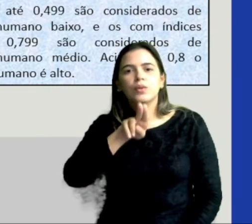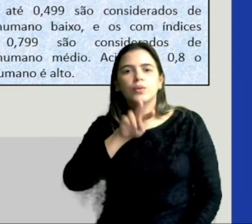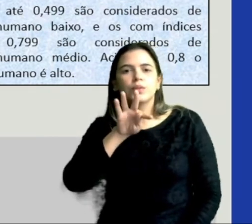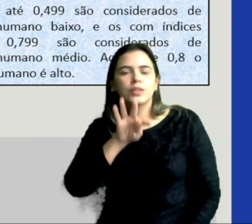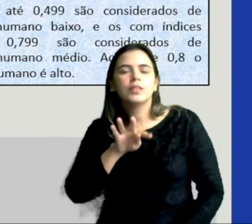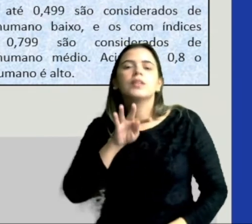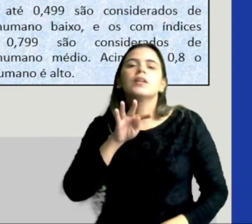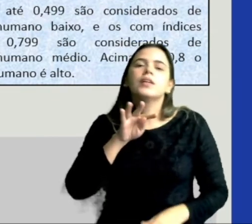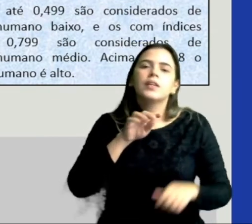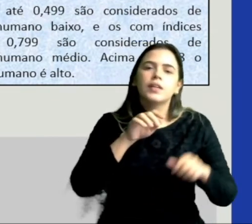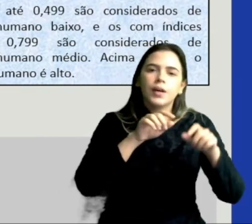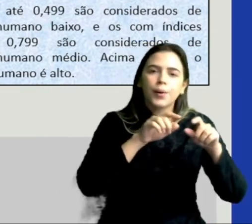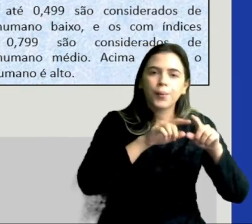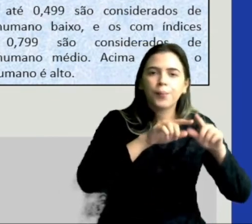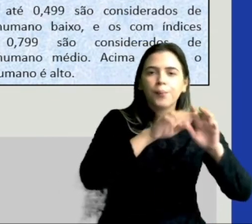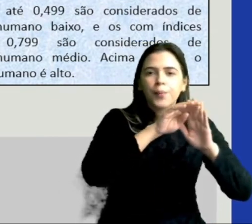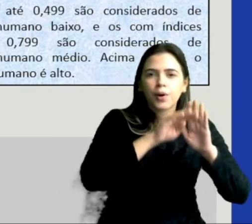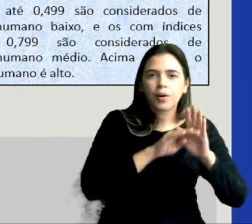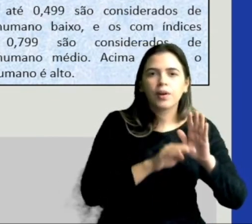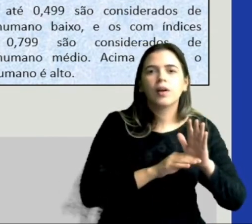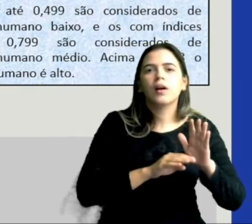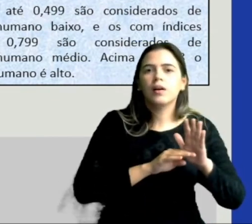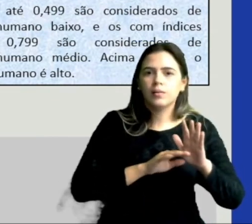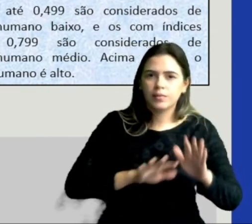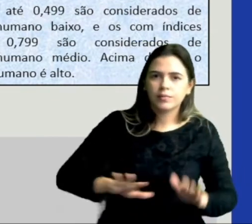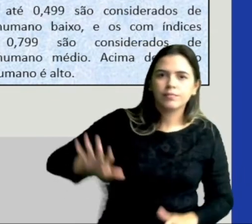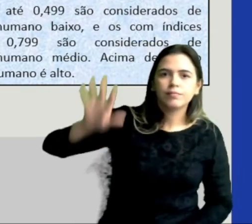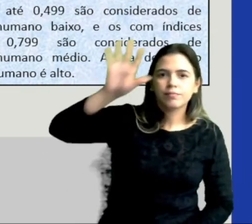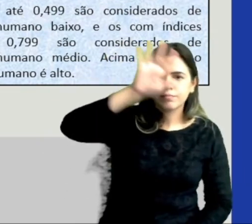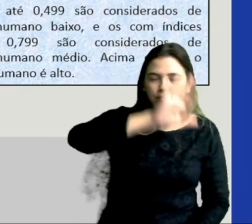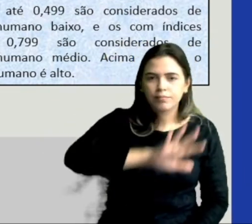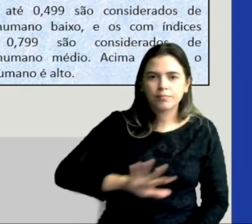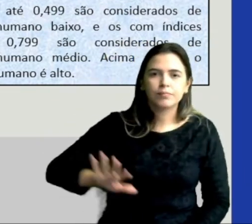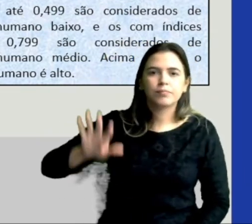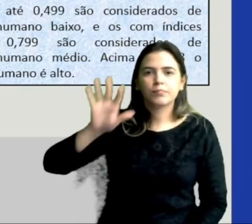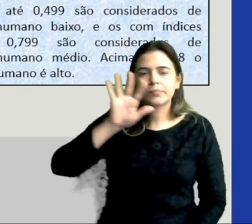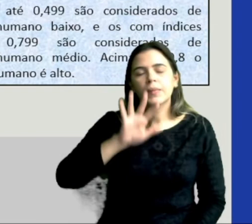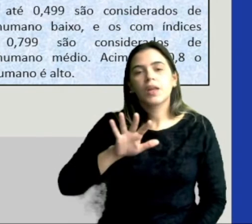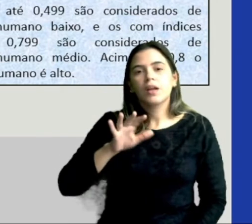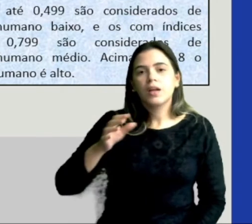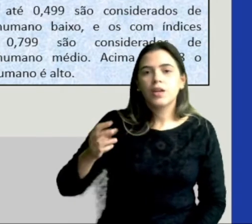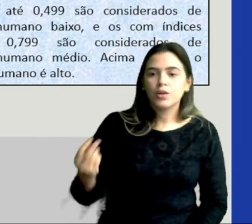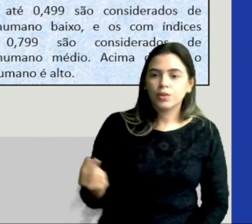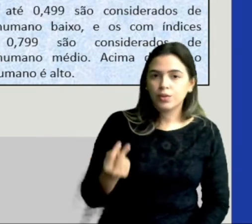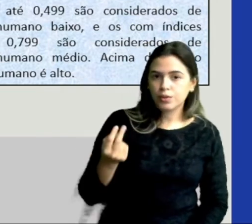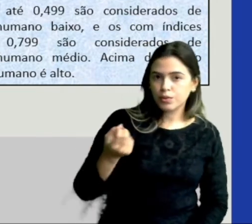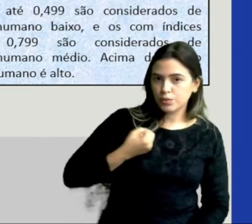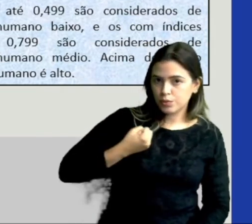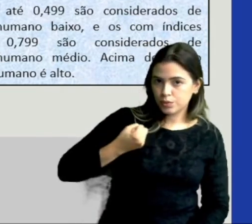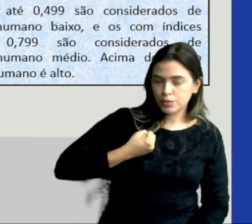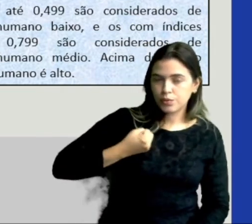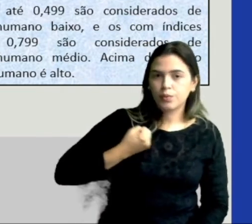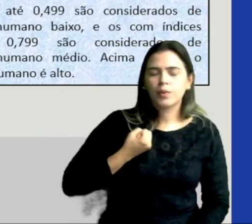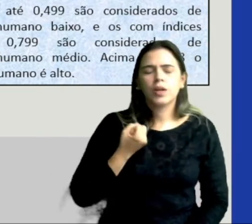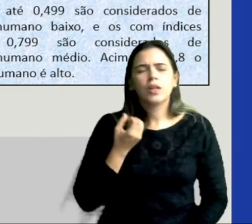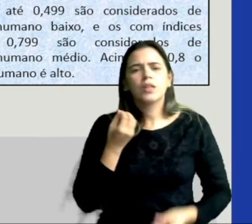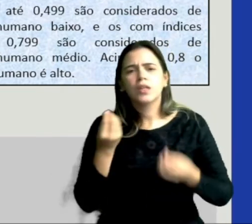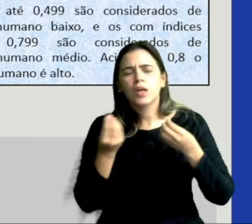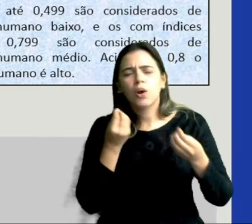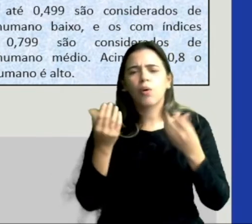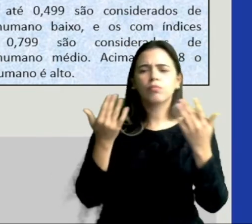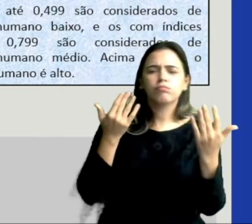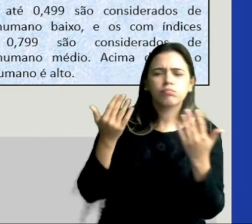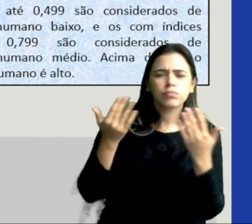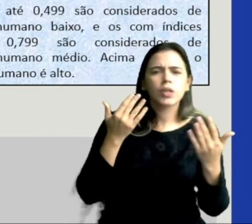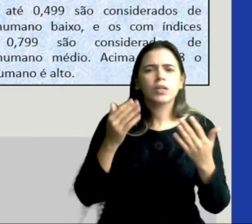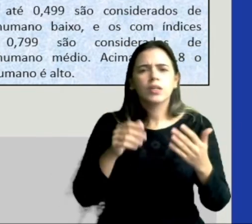Desenvolvimento, e a partir do seu valor, a gente tem uma referência de como a região está, se mais ou menos